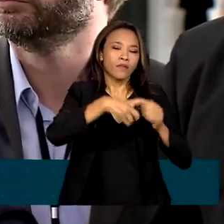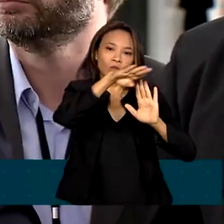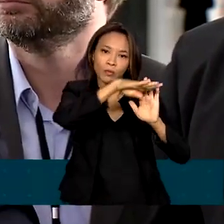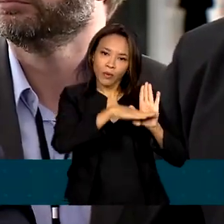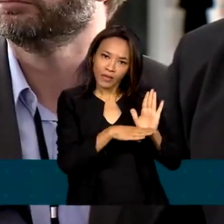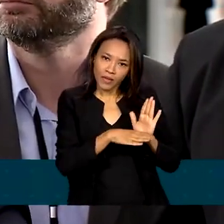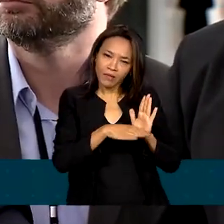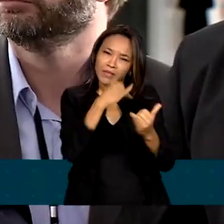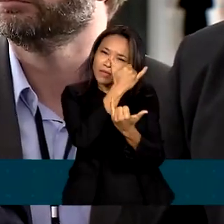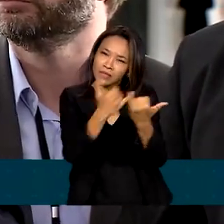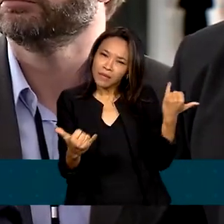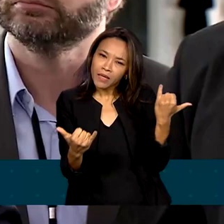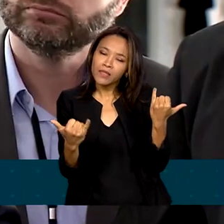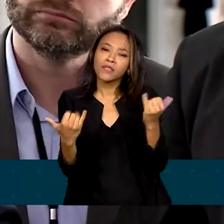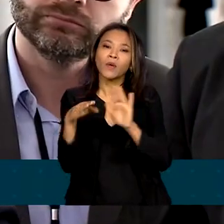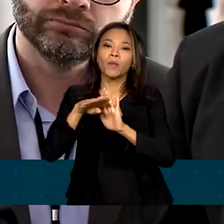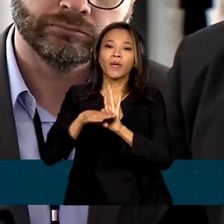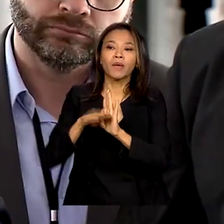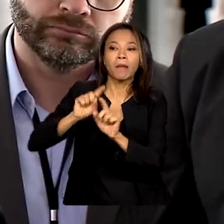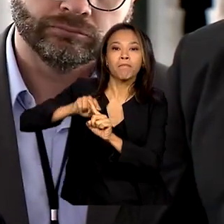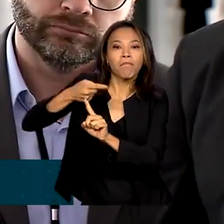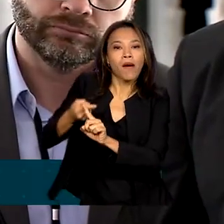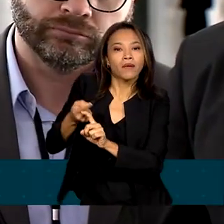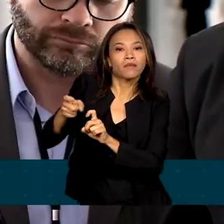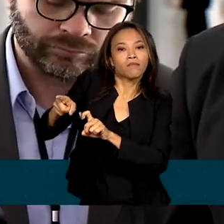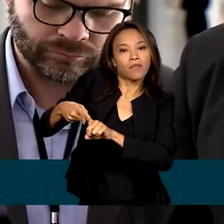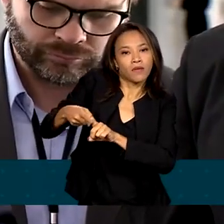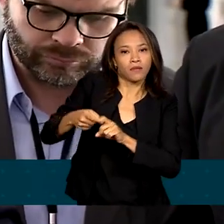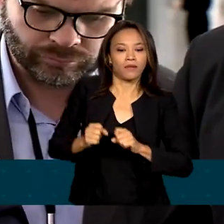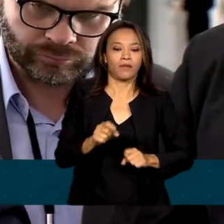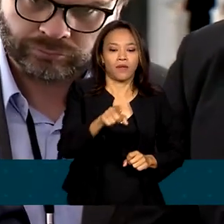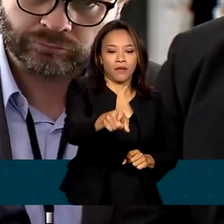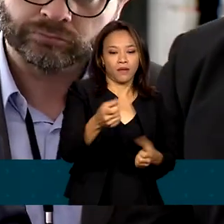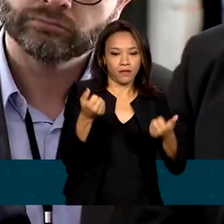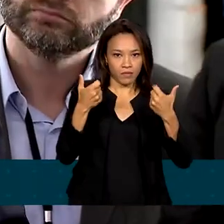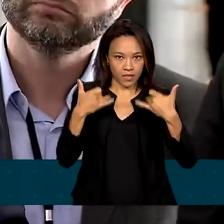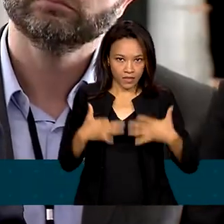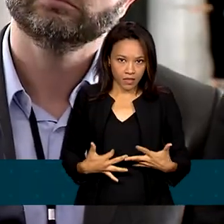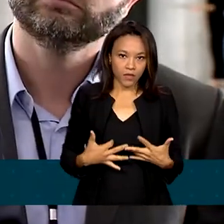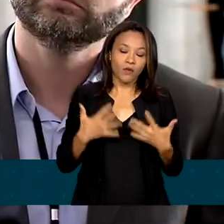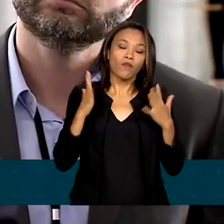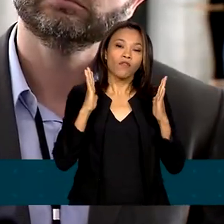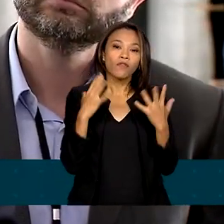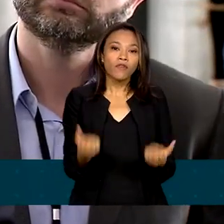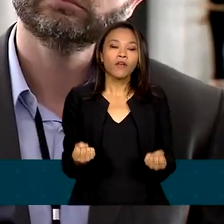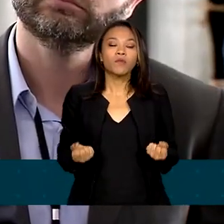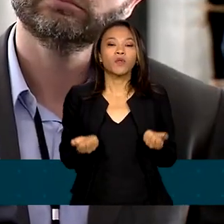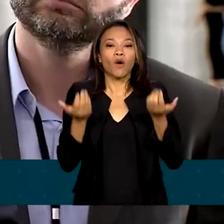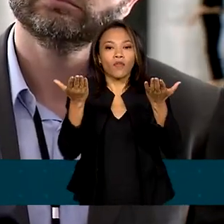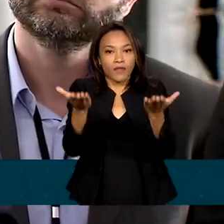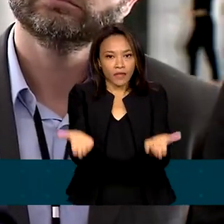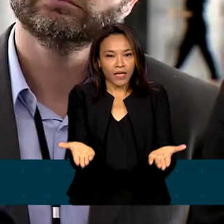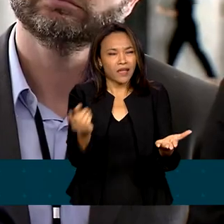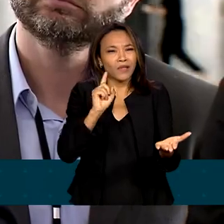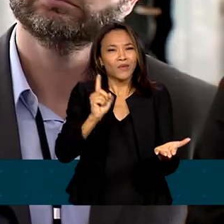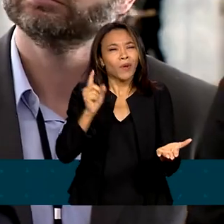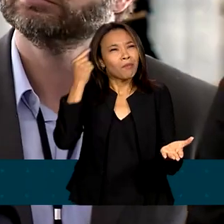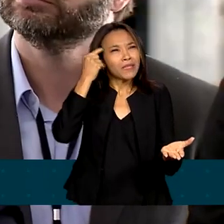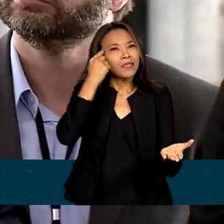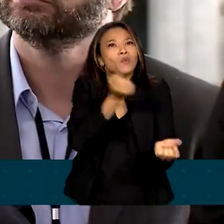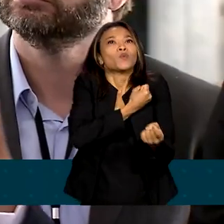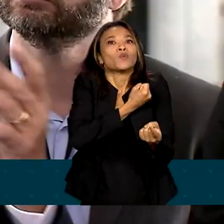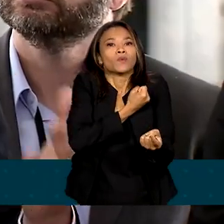Médicos. Nós vamos elevar a oferta de serviço não apenas de forma quantitativa,